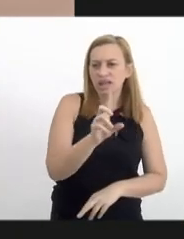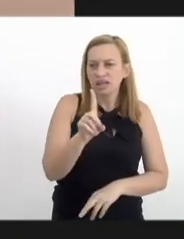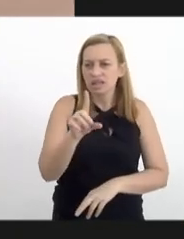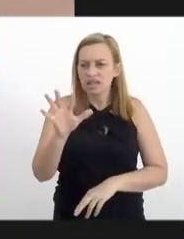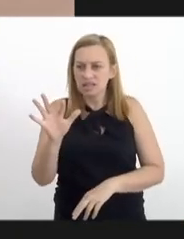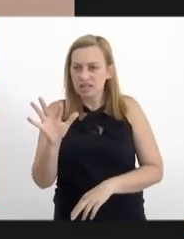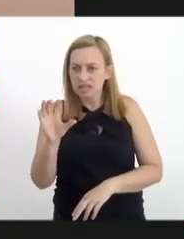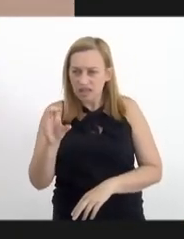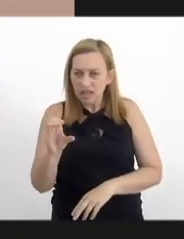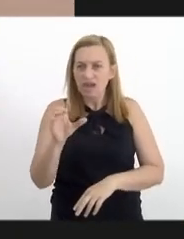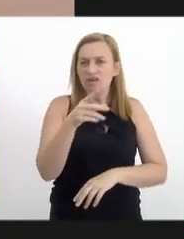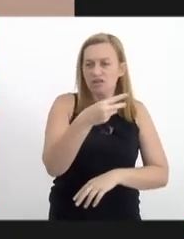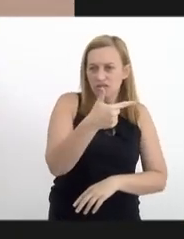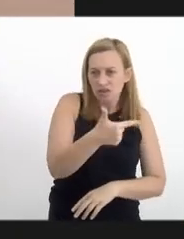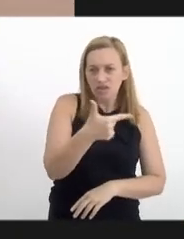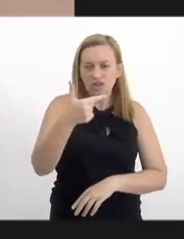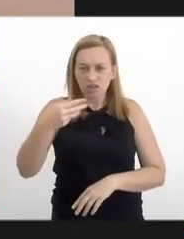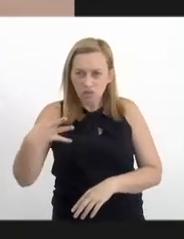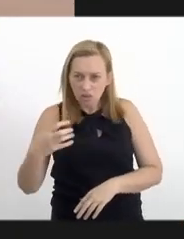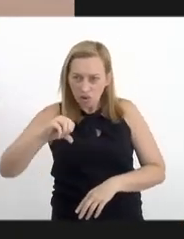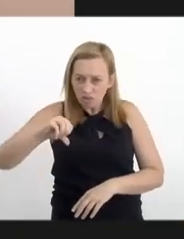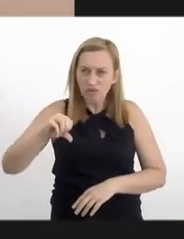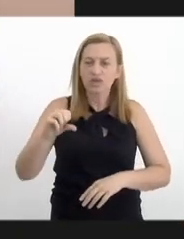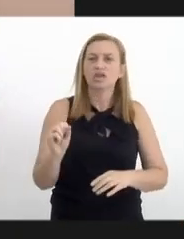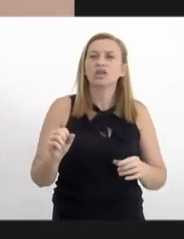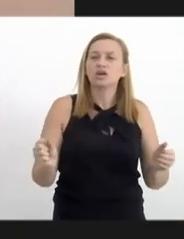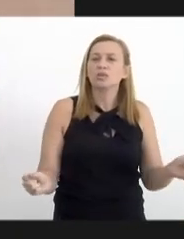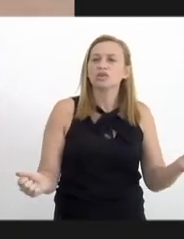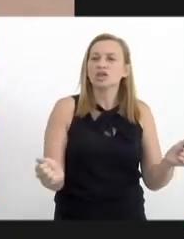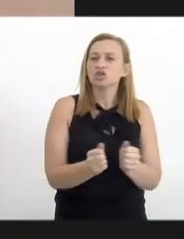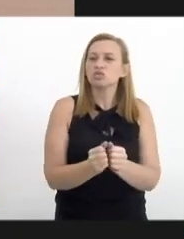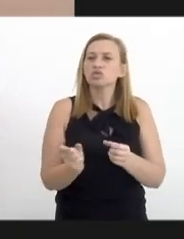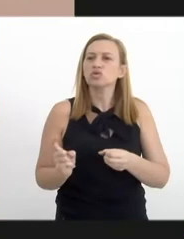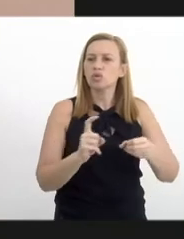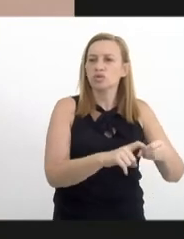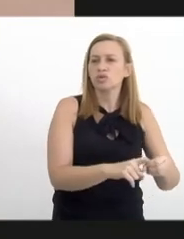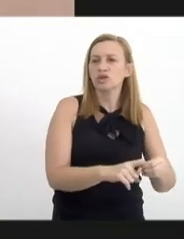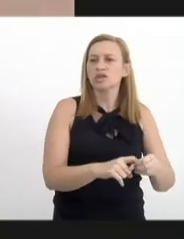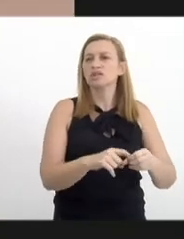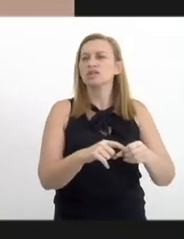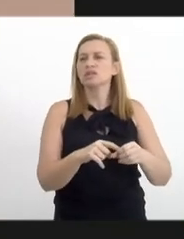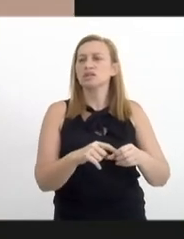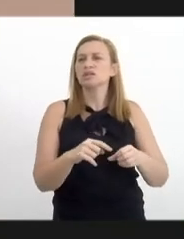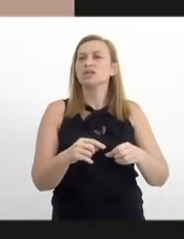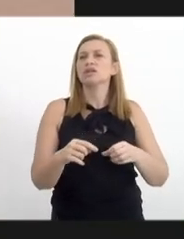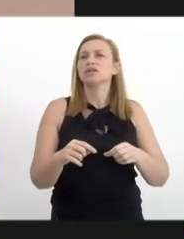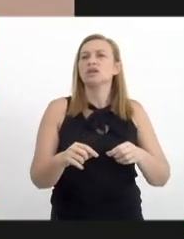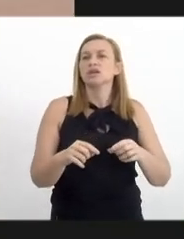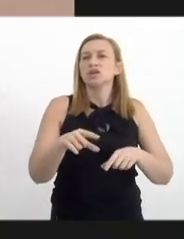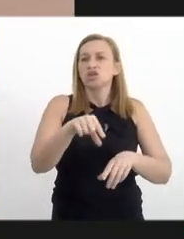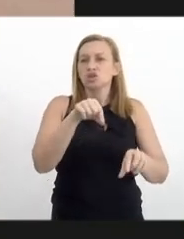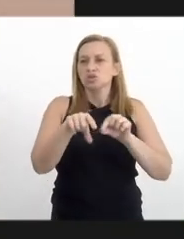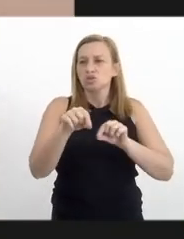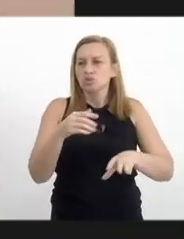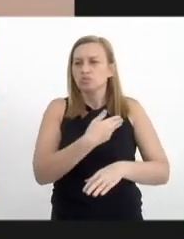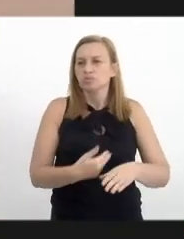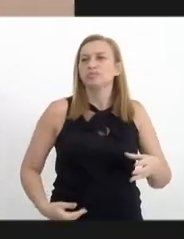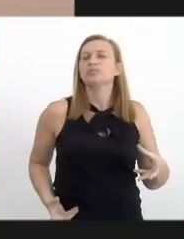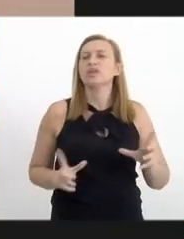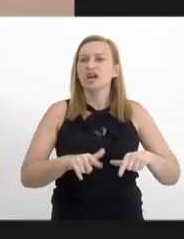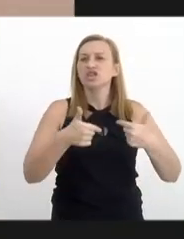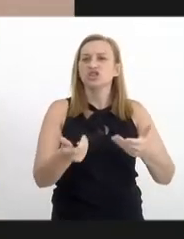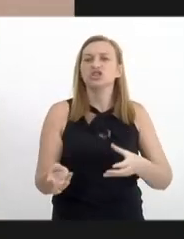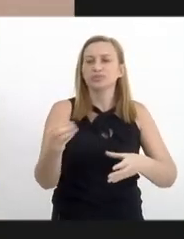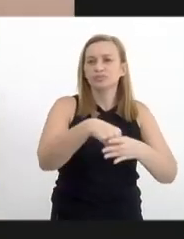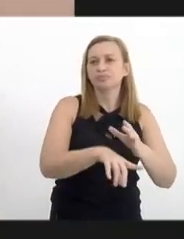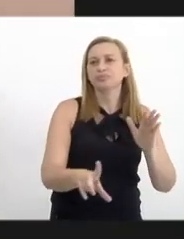para que elas possam estar aptas a participar de convênios, de seleções públicas, para que elas possam atuar dentro da lei, que